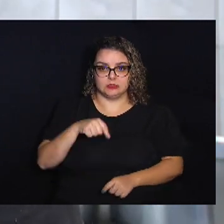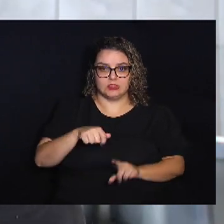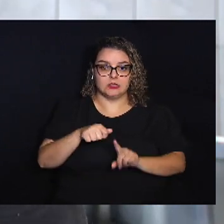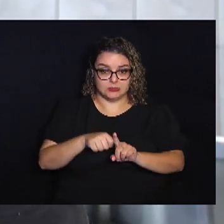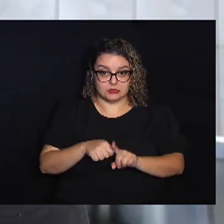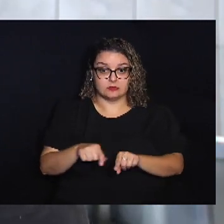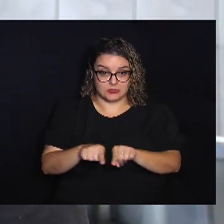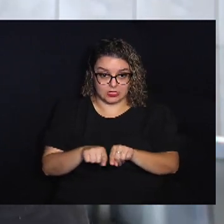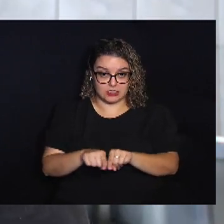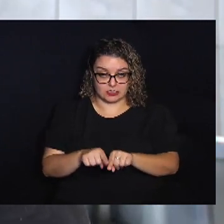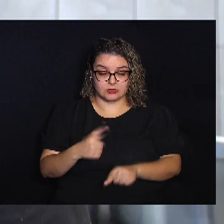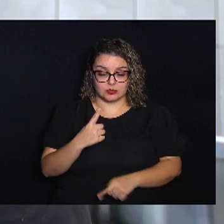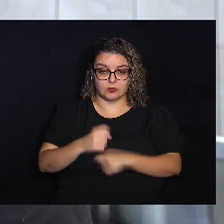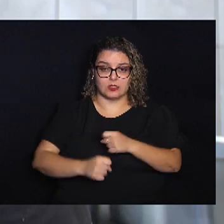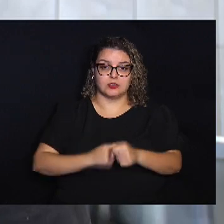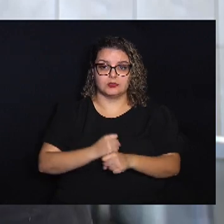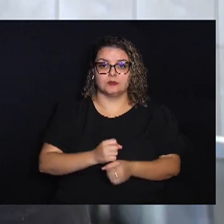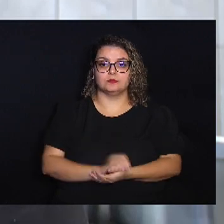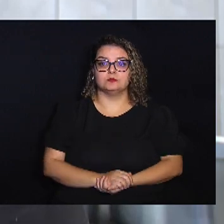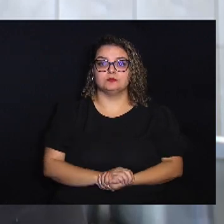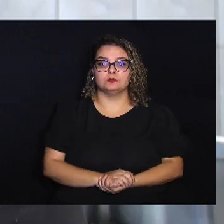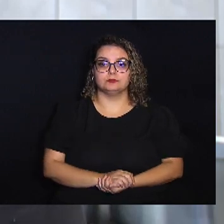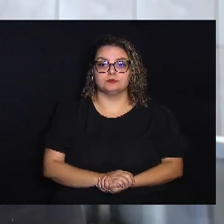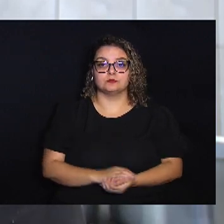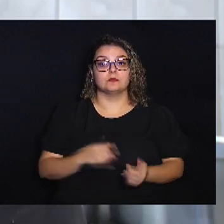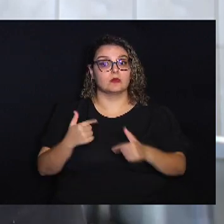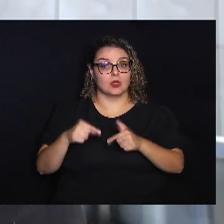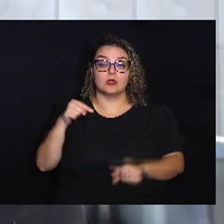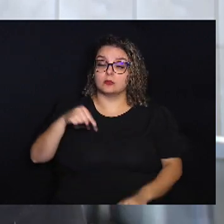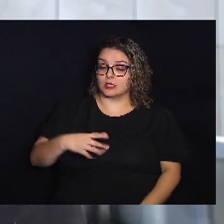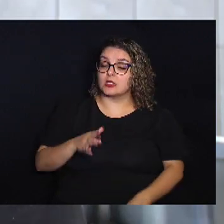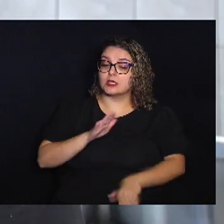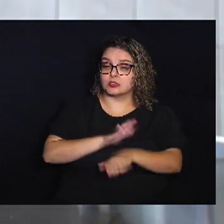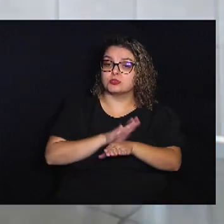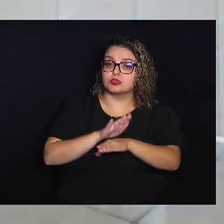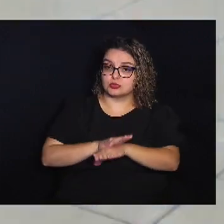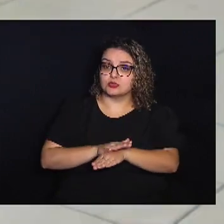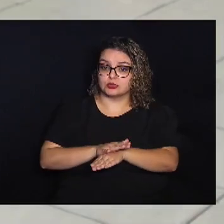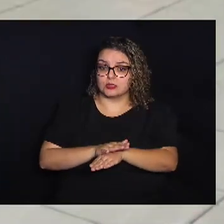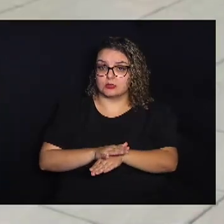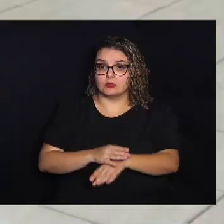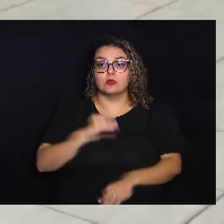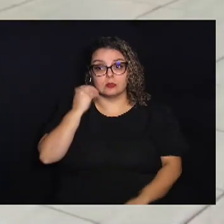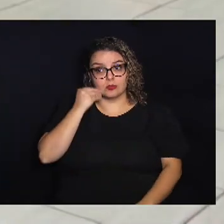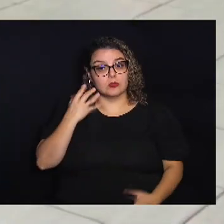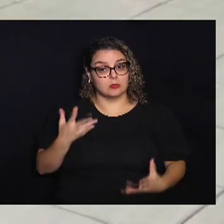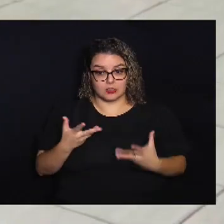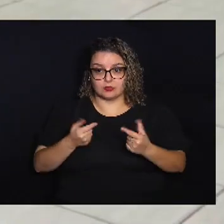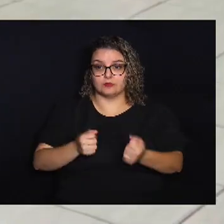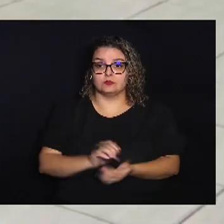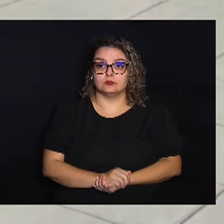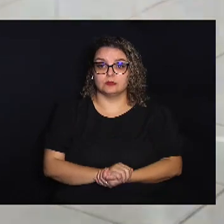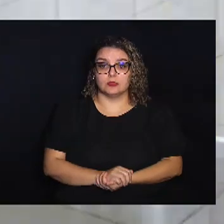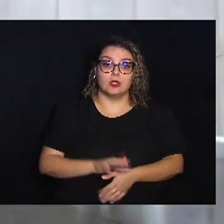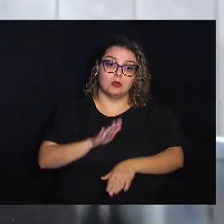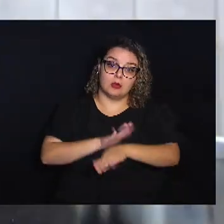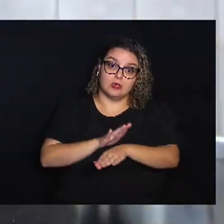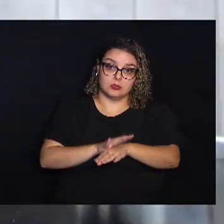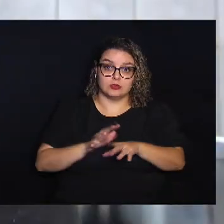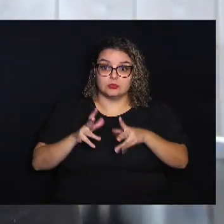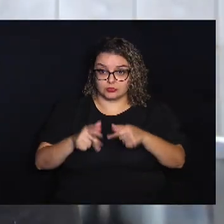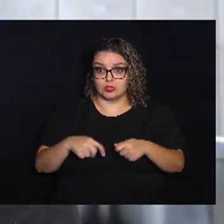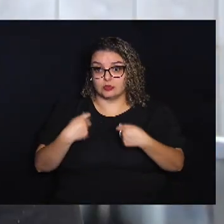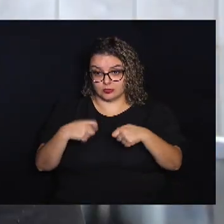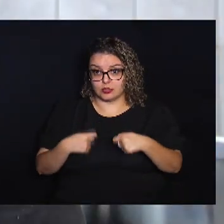inclusive E trabalhar aqui, ajudar Tem sido uma experiência incrível Eu ajudo de modo geral naquilo que